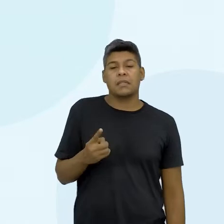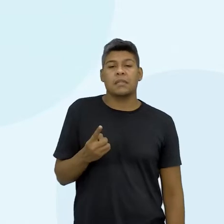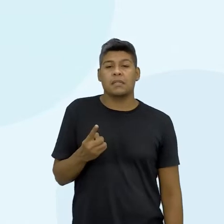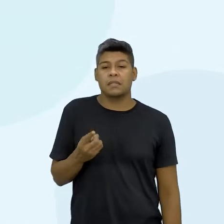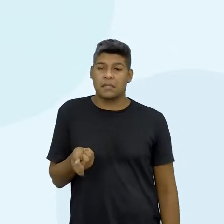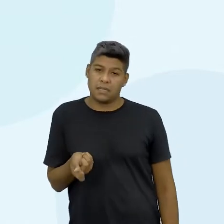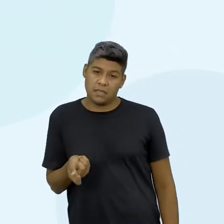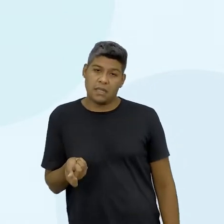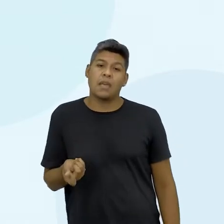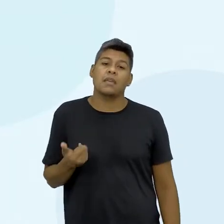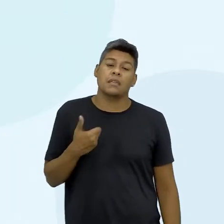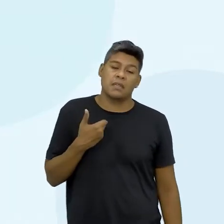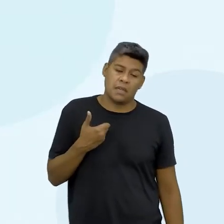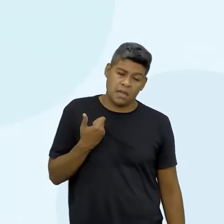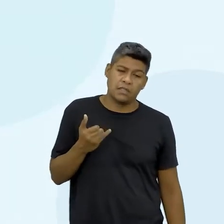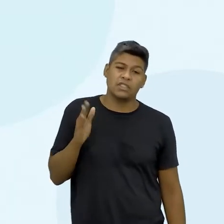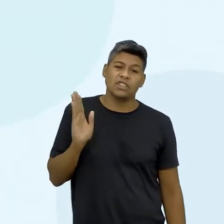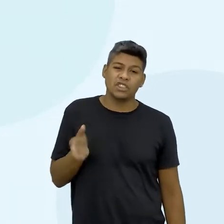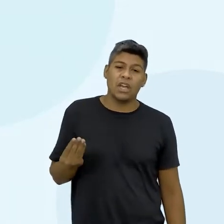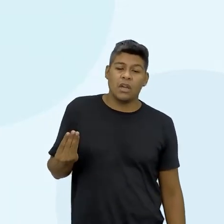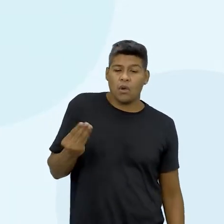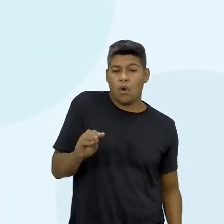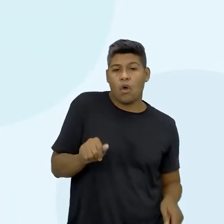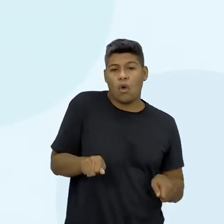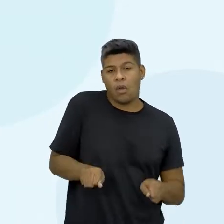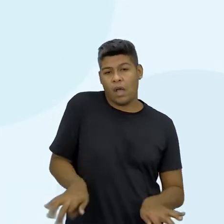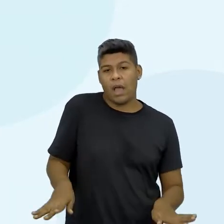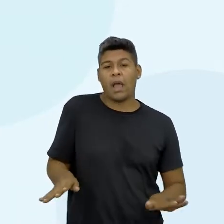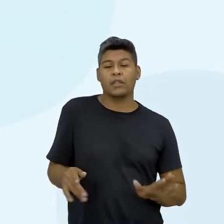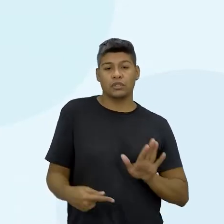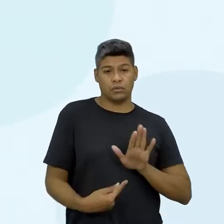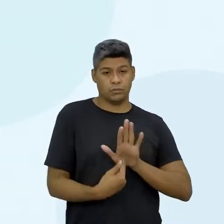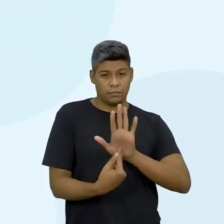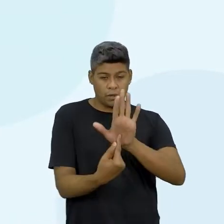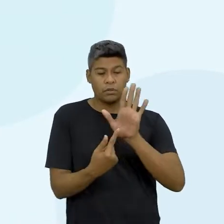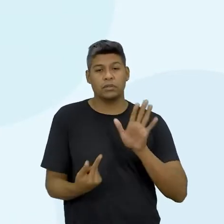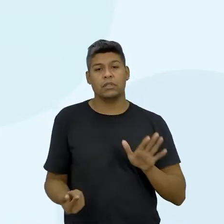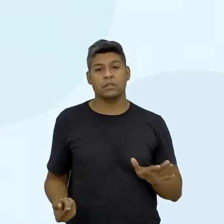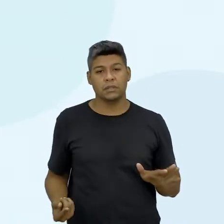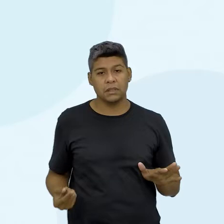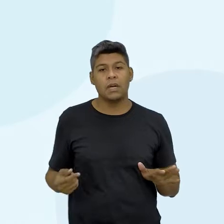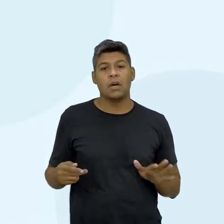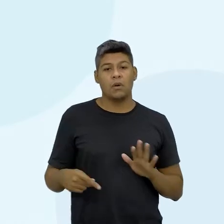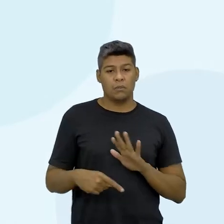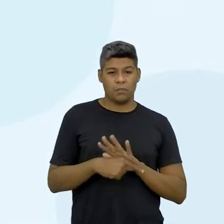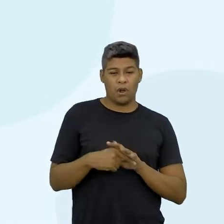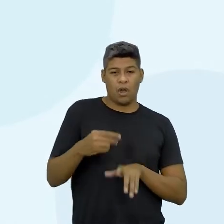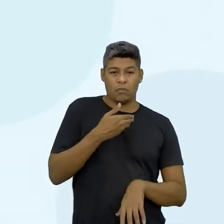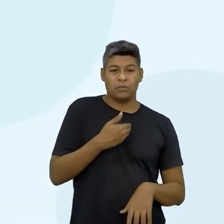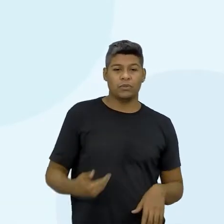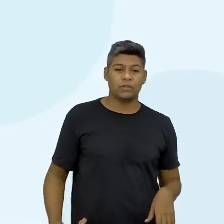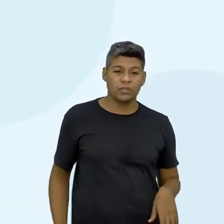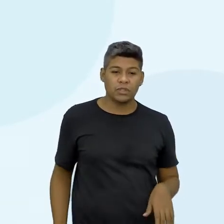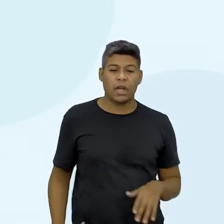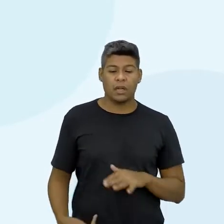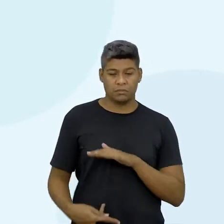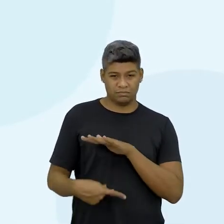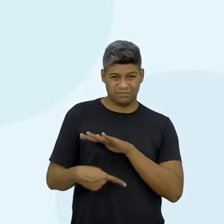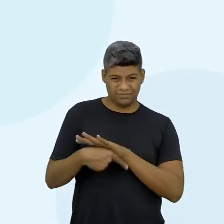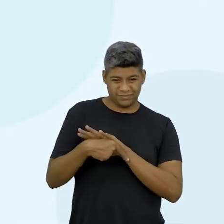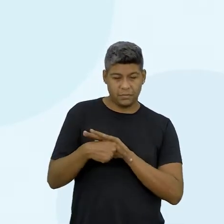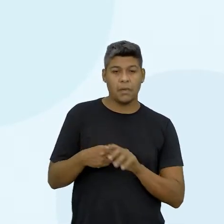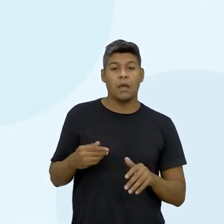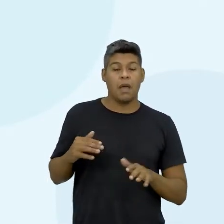que eu ainda coloquei para vocês os nossos gastos, né, uma projeção média aí do Estado, né, dos nossos gastos